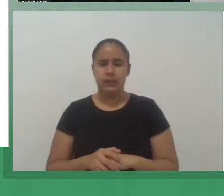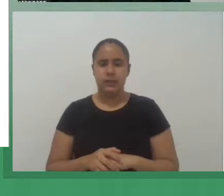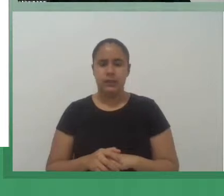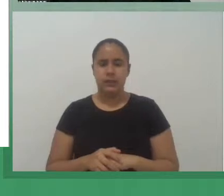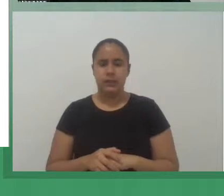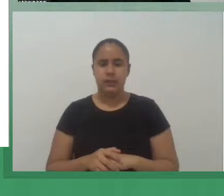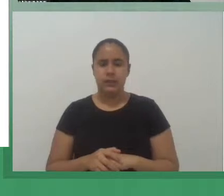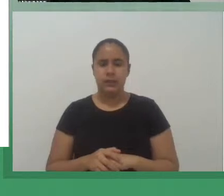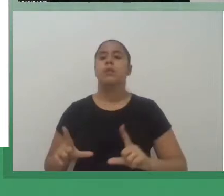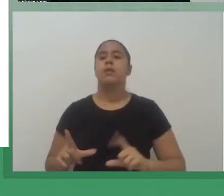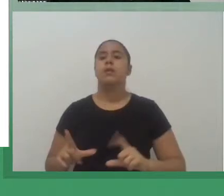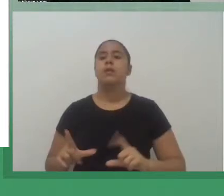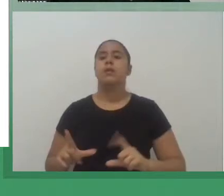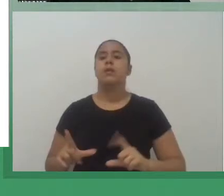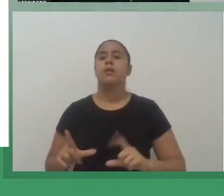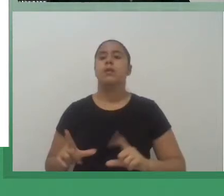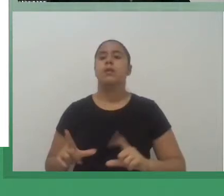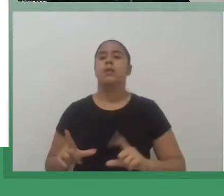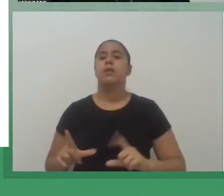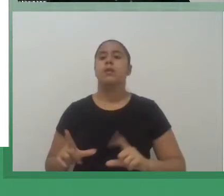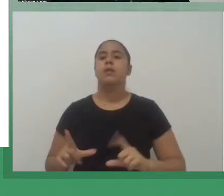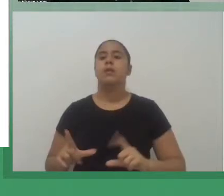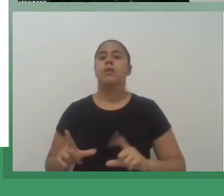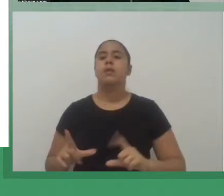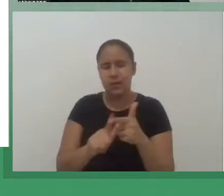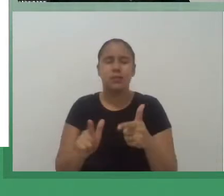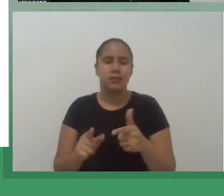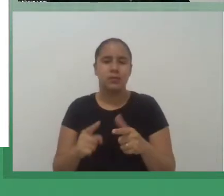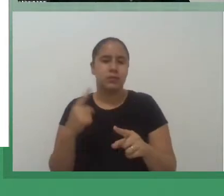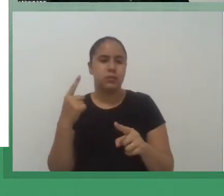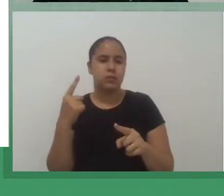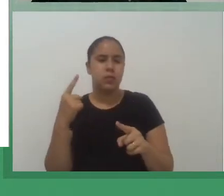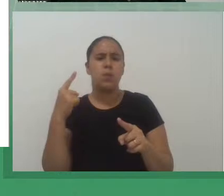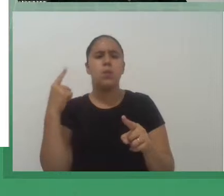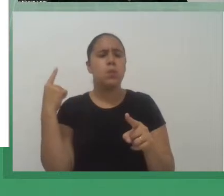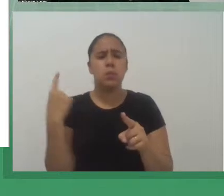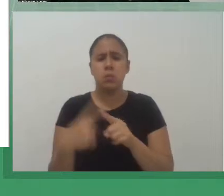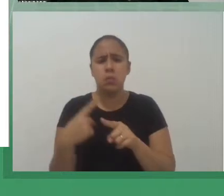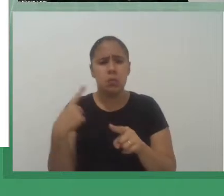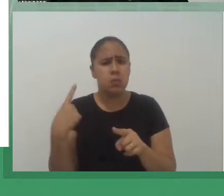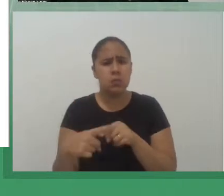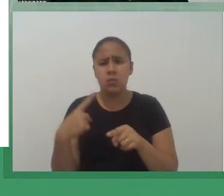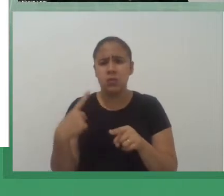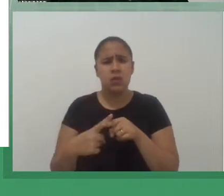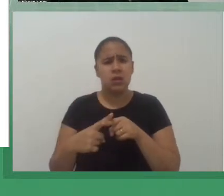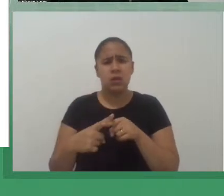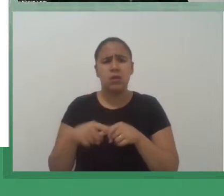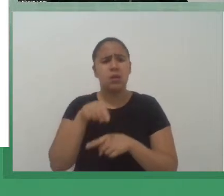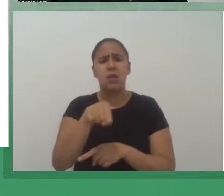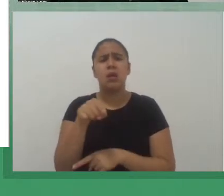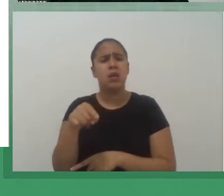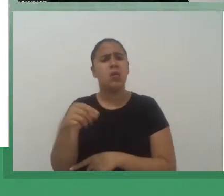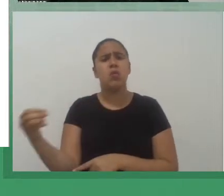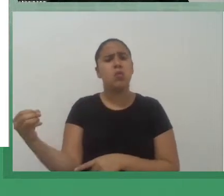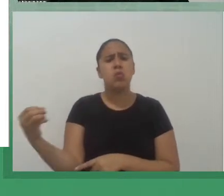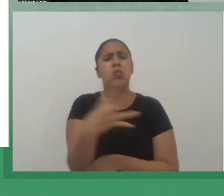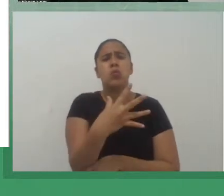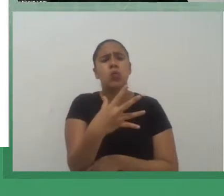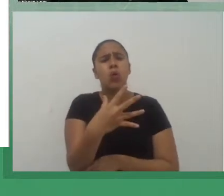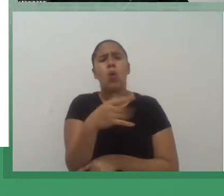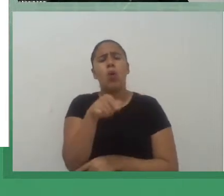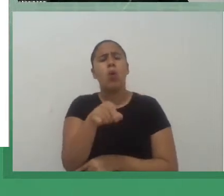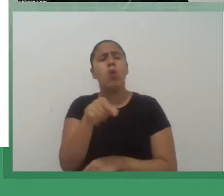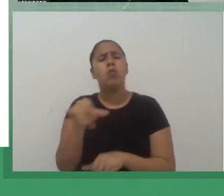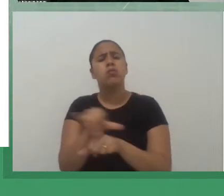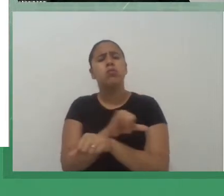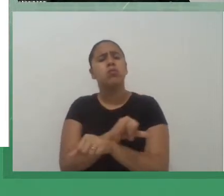E aí, surgem os problemas, né? O porquê de se abordar essa temática, né? E aí, qual